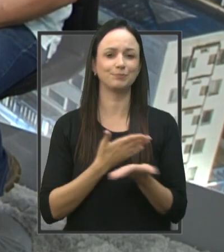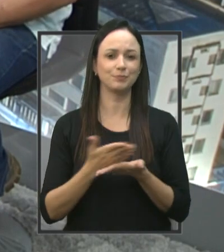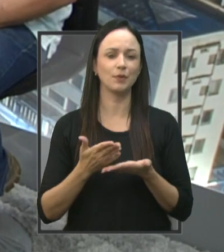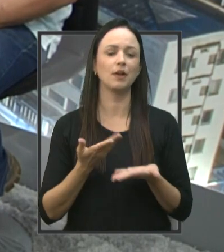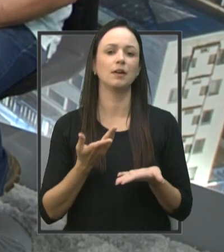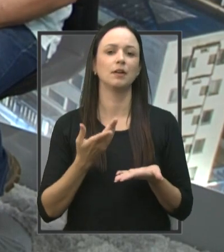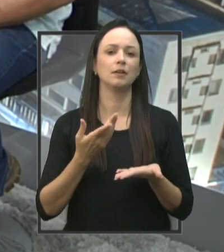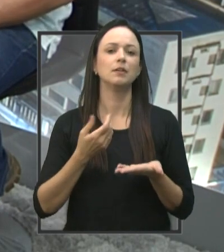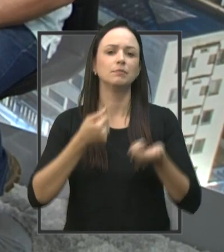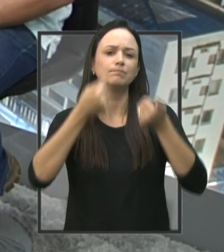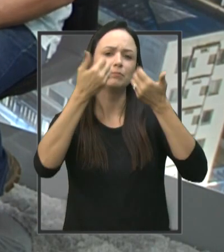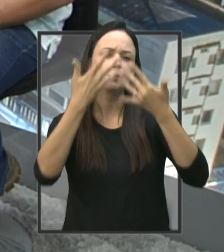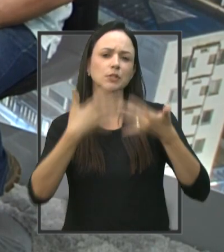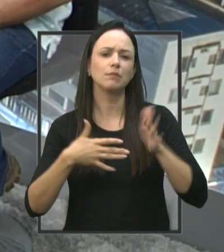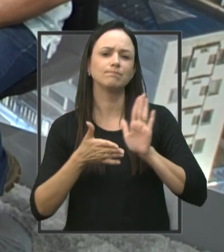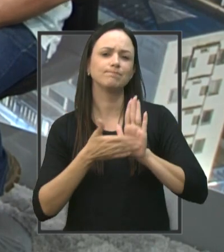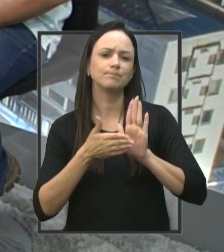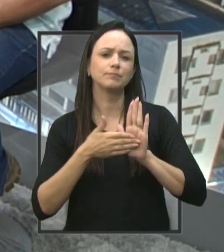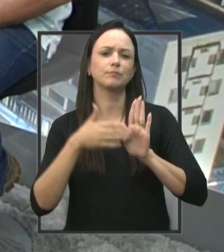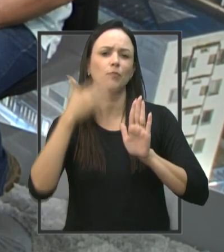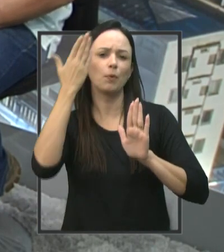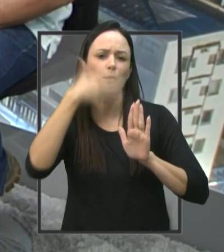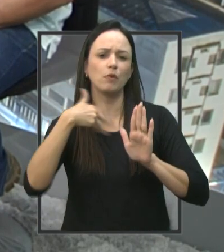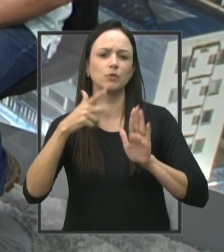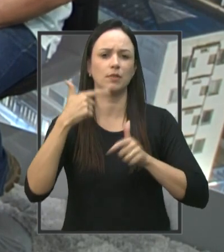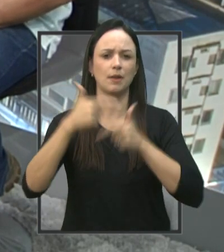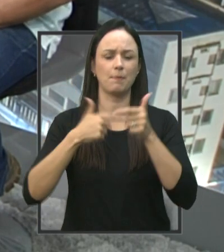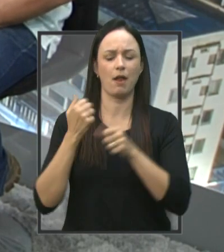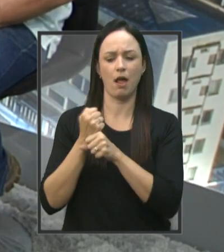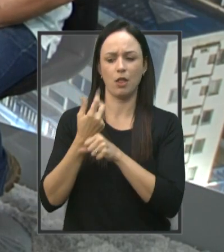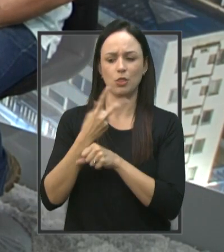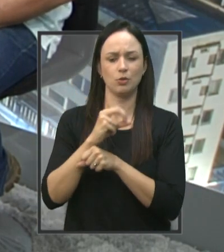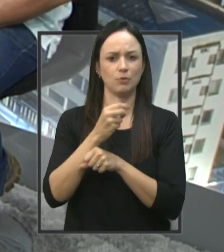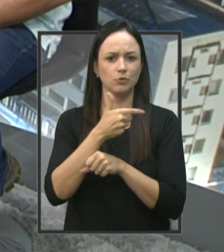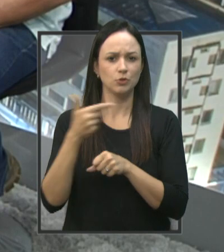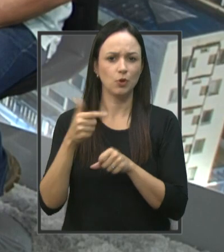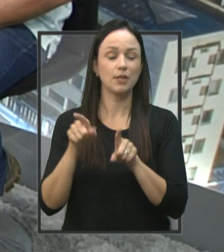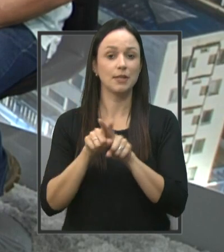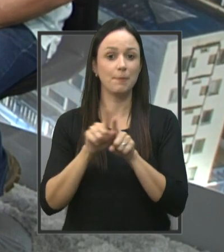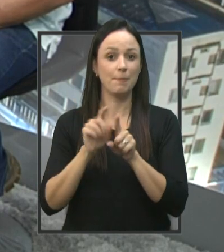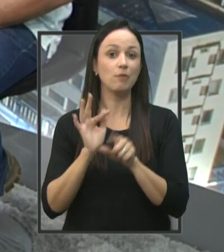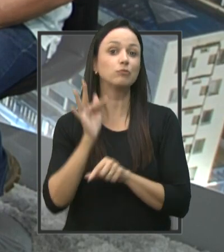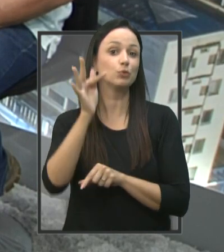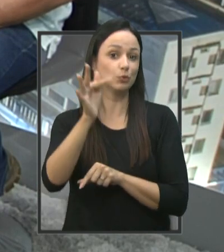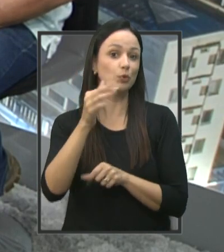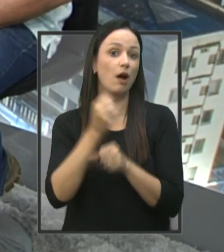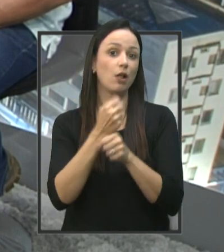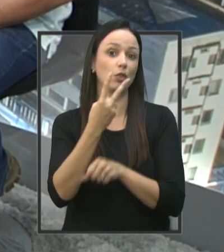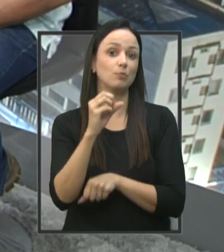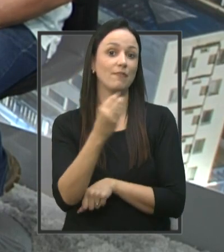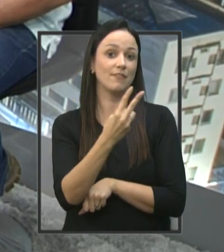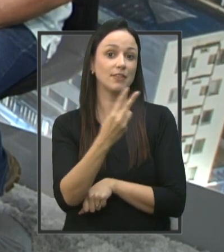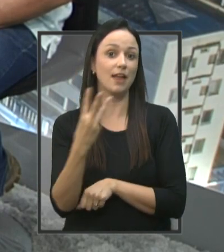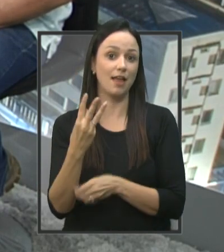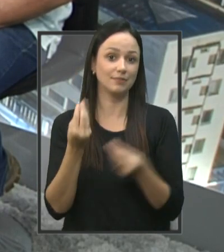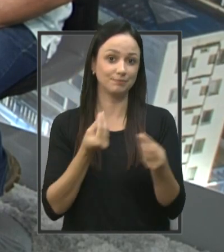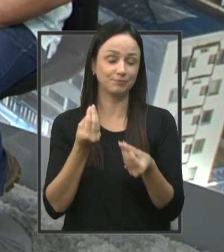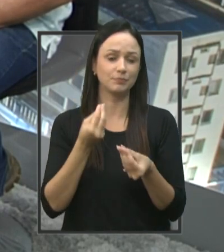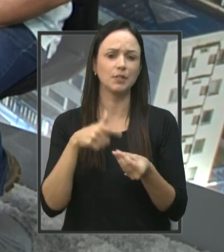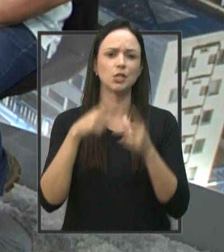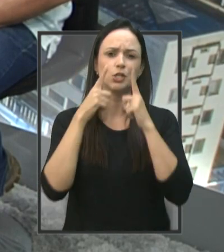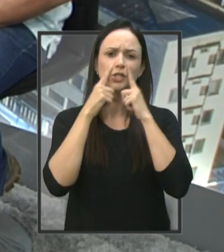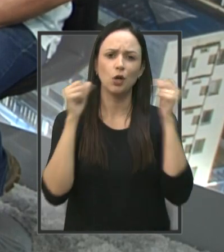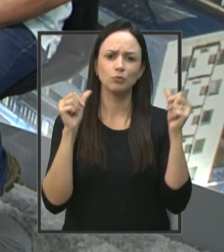foi o trabalho parlamentar do senhor em 2022 E a perspectiva para 2023, atualizando a questão de Jaú se tornar